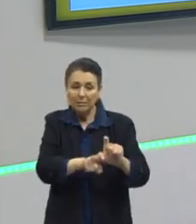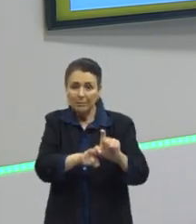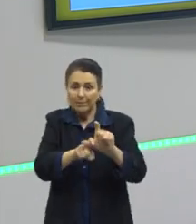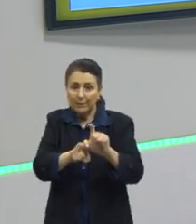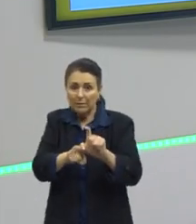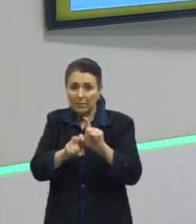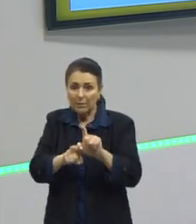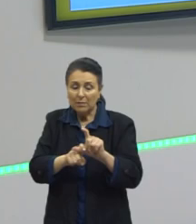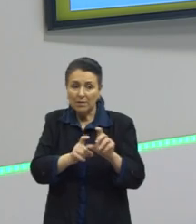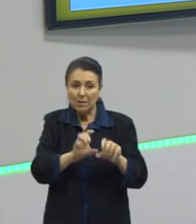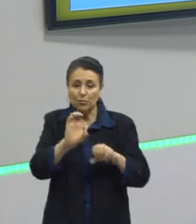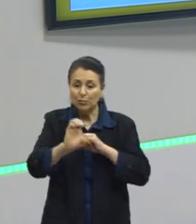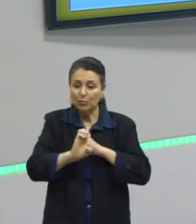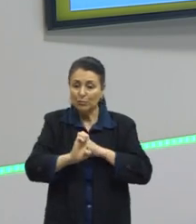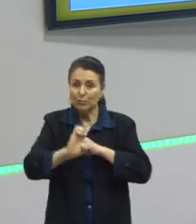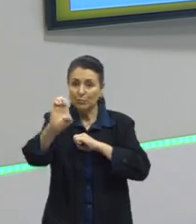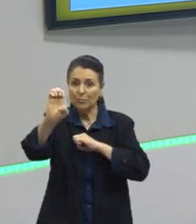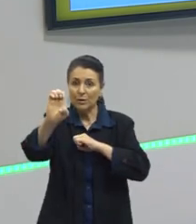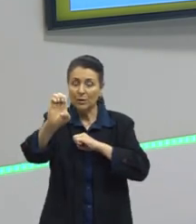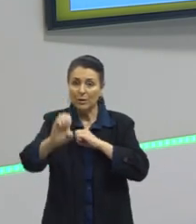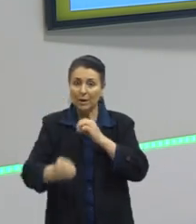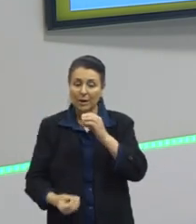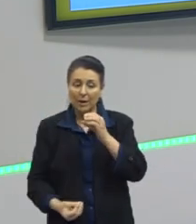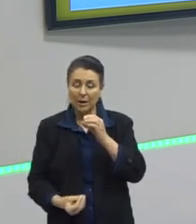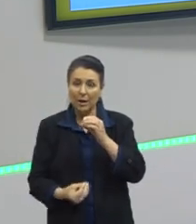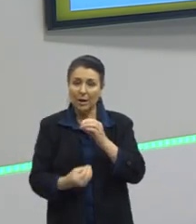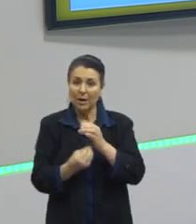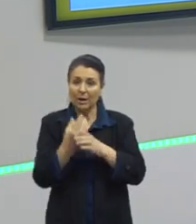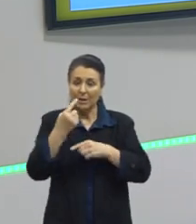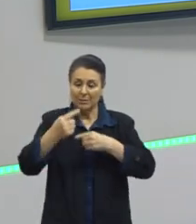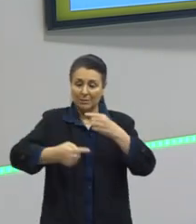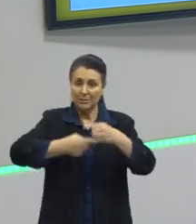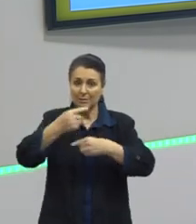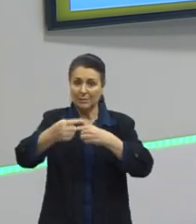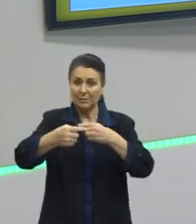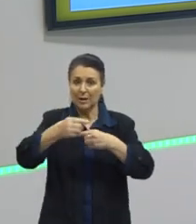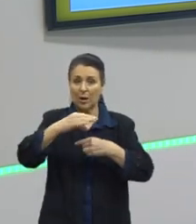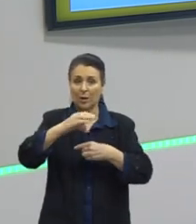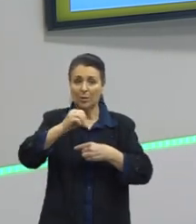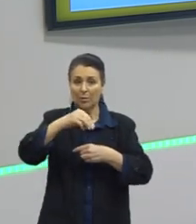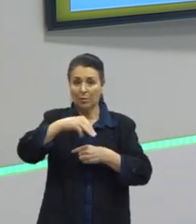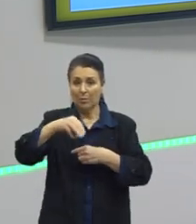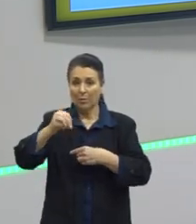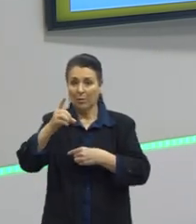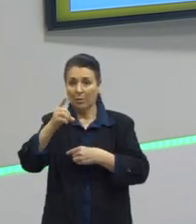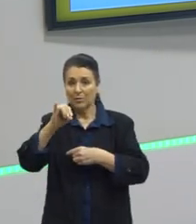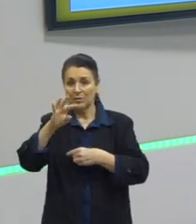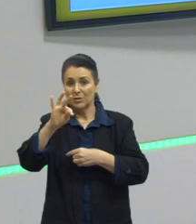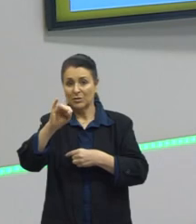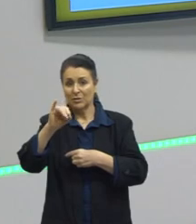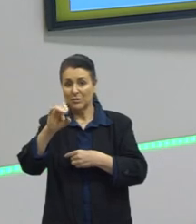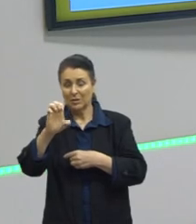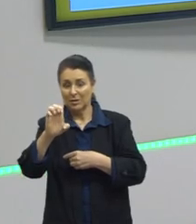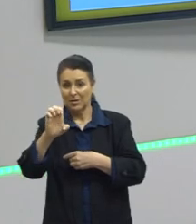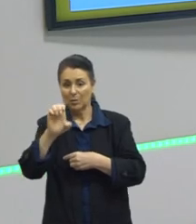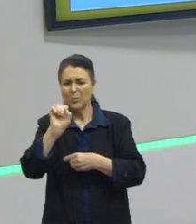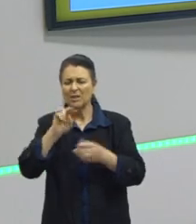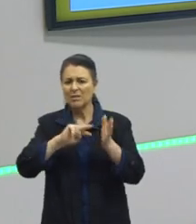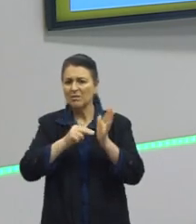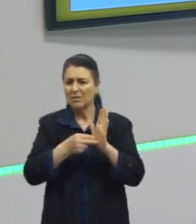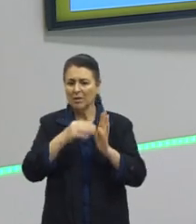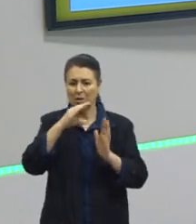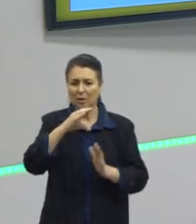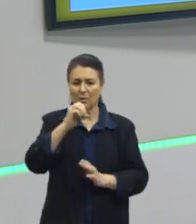da exportação de matéria-prima, commodity, tá, pessoal? Lembrando, o é uma commodity? Commodity é um, é um,